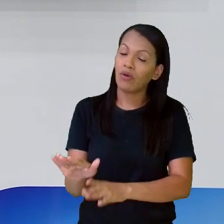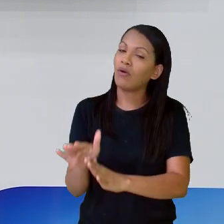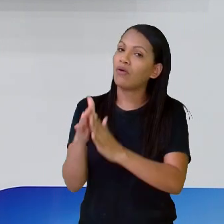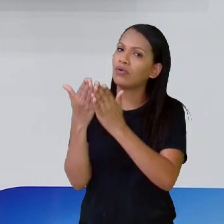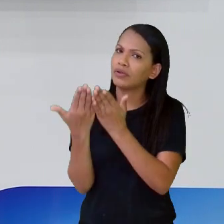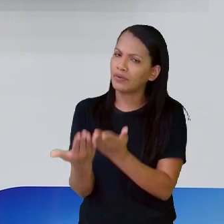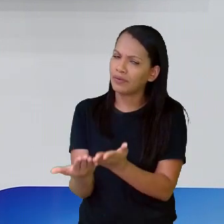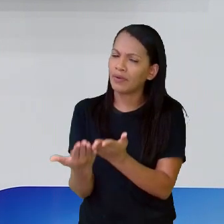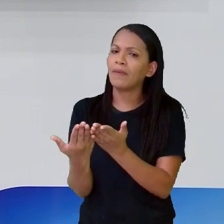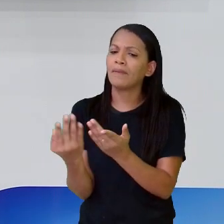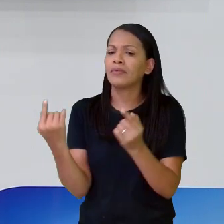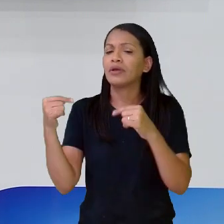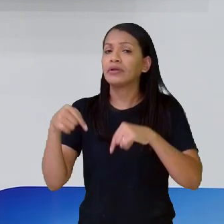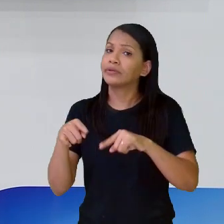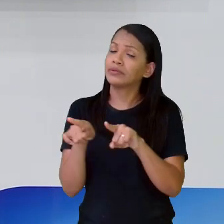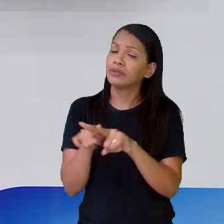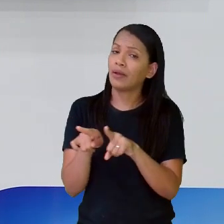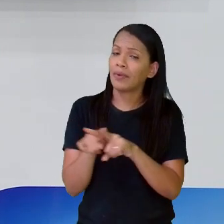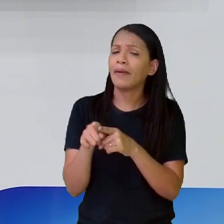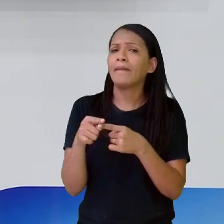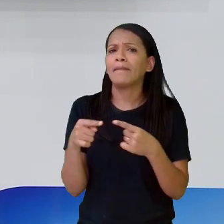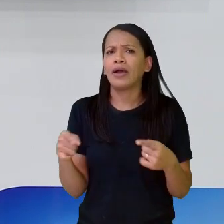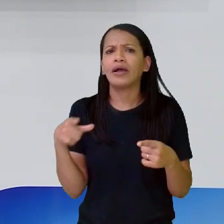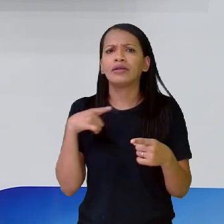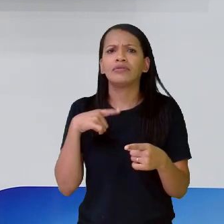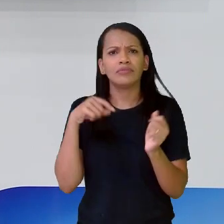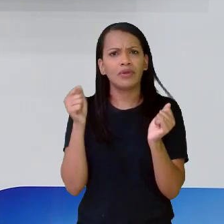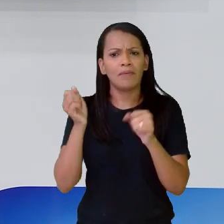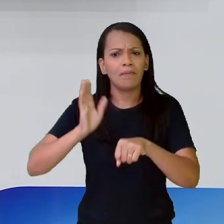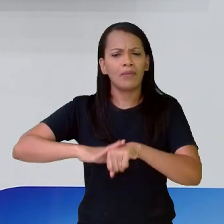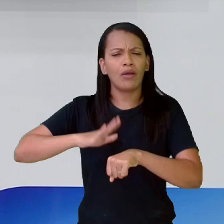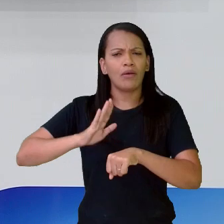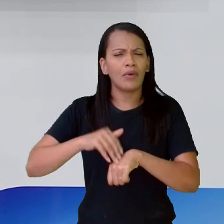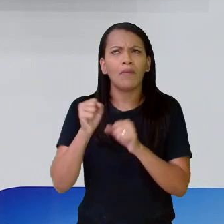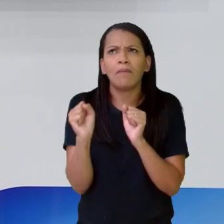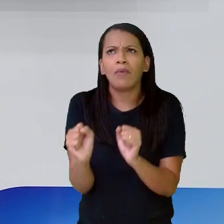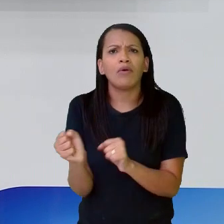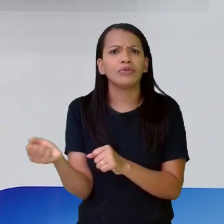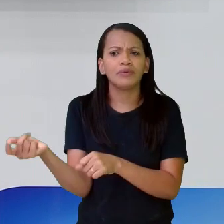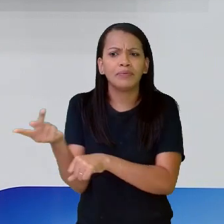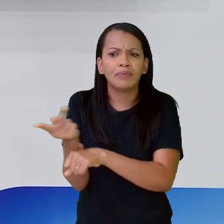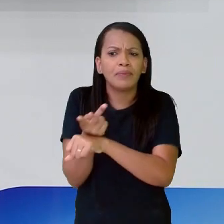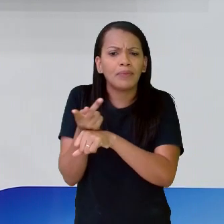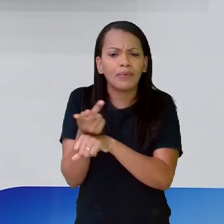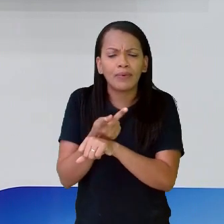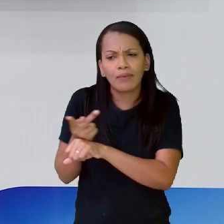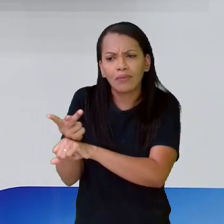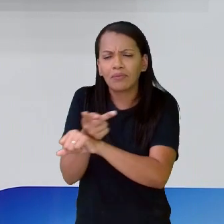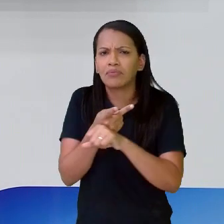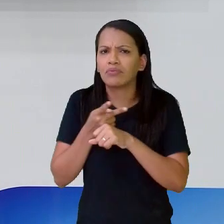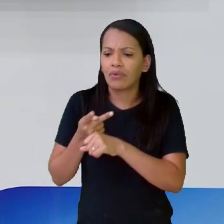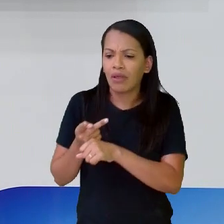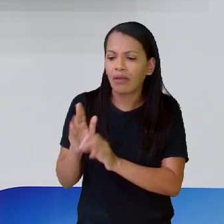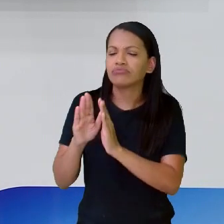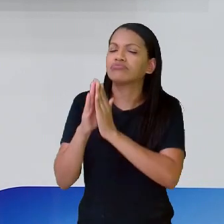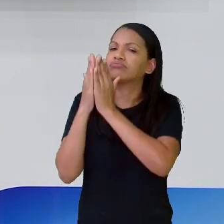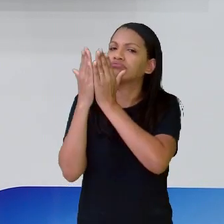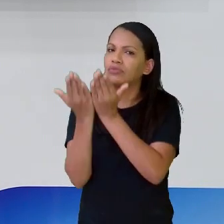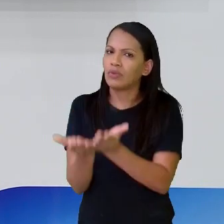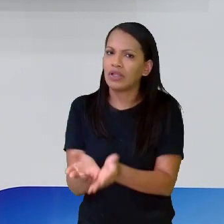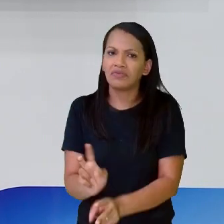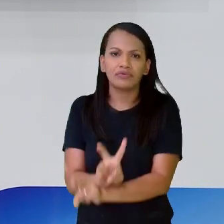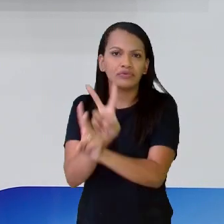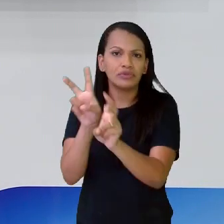indicados aqui, como você também pode ter essa autonomia de ir em busca de algum livro, de algum